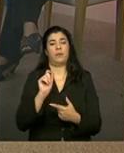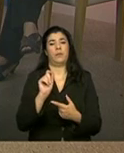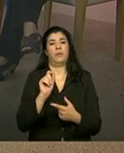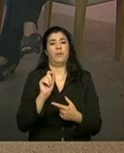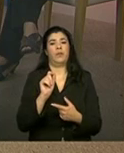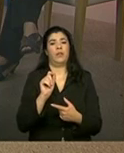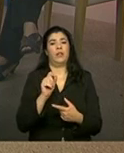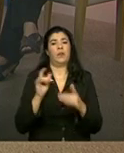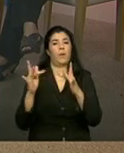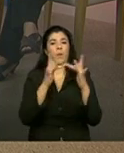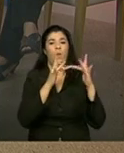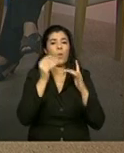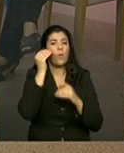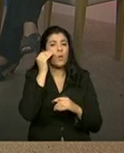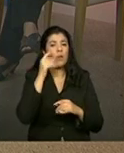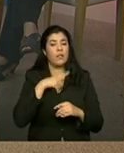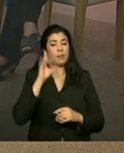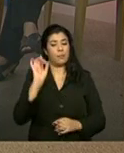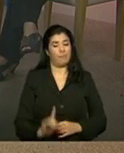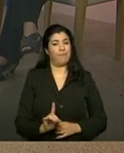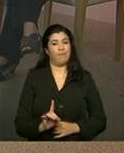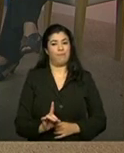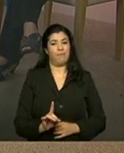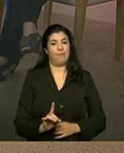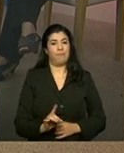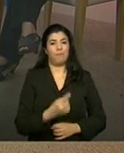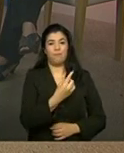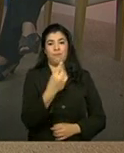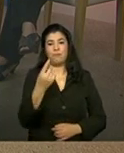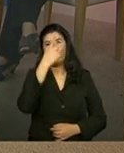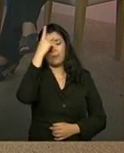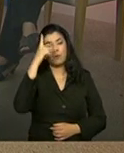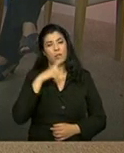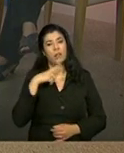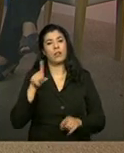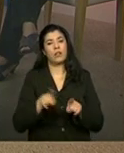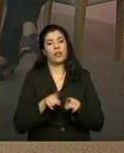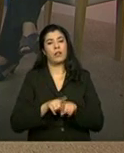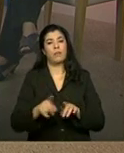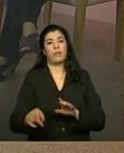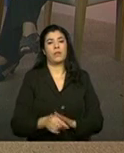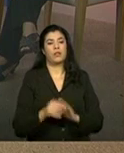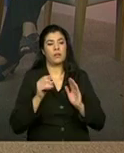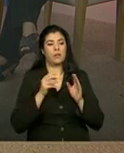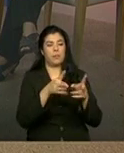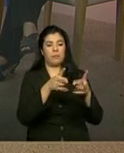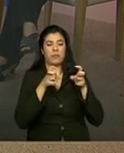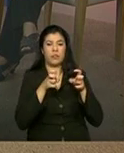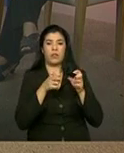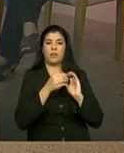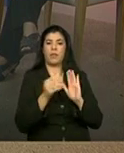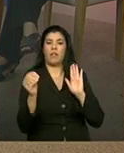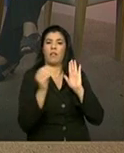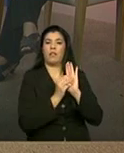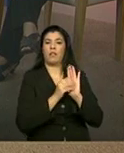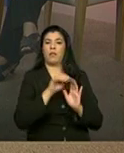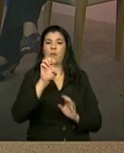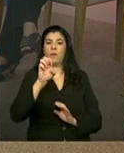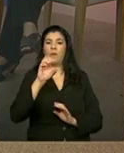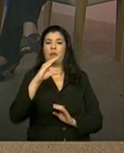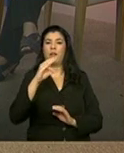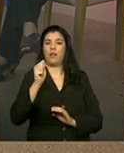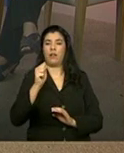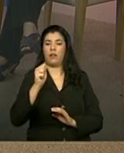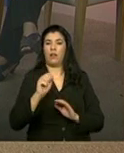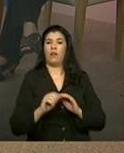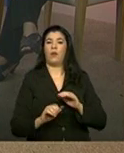convivência, ele é um direito garantido e é reconhecido por meio do ECA, que é o Estatuto da Criança e Adolescente,